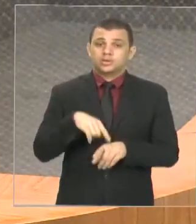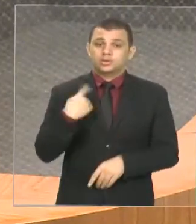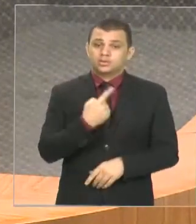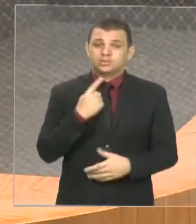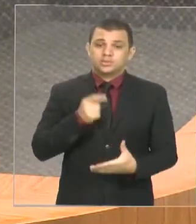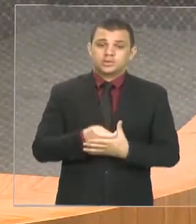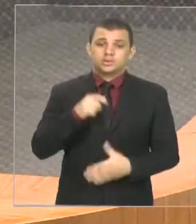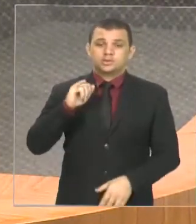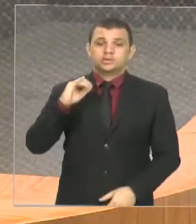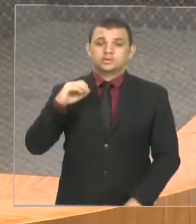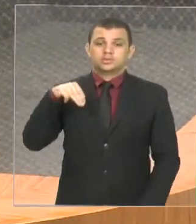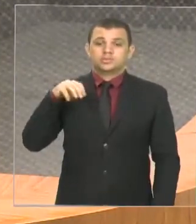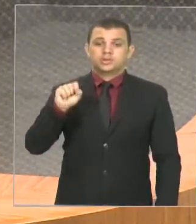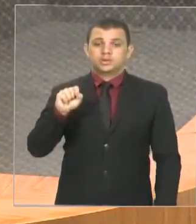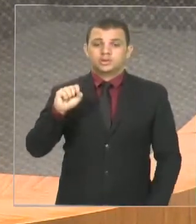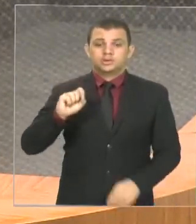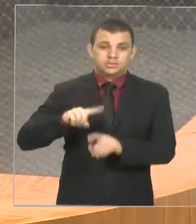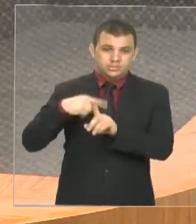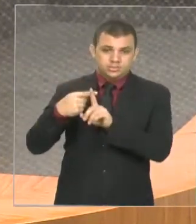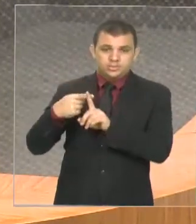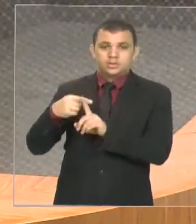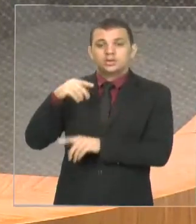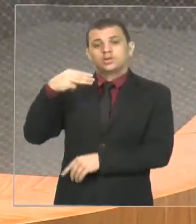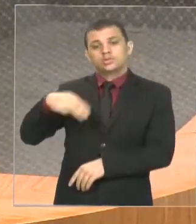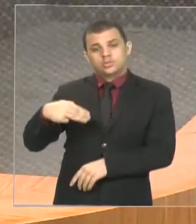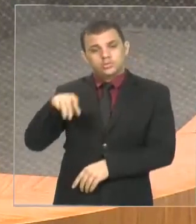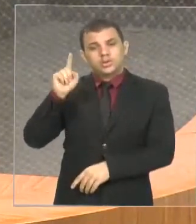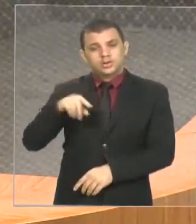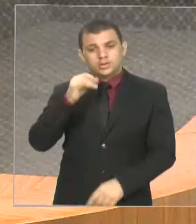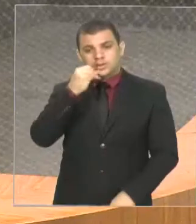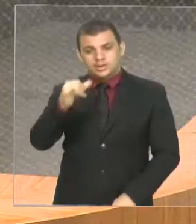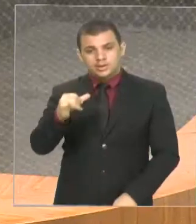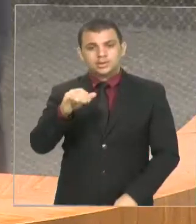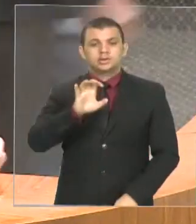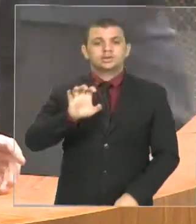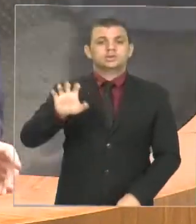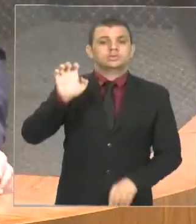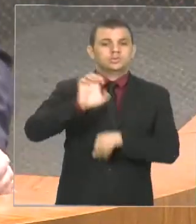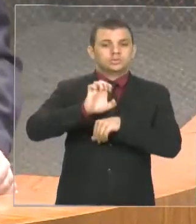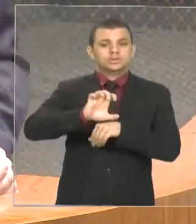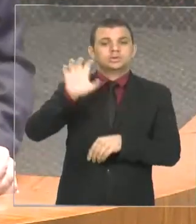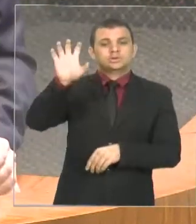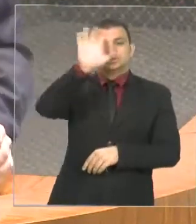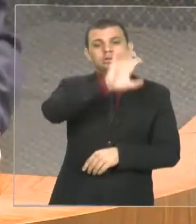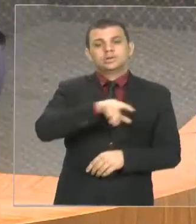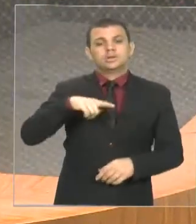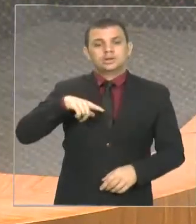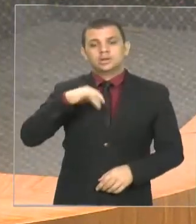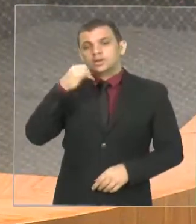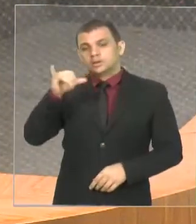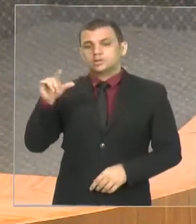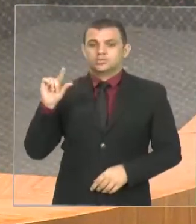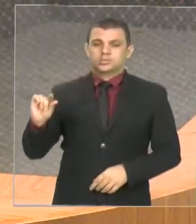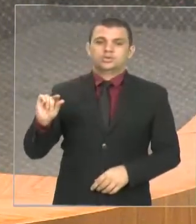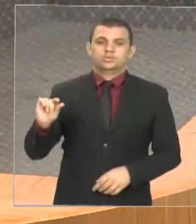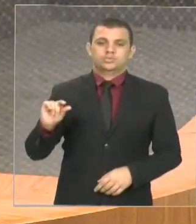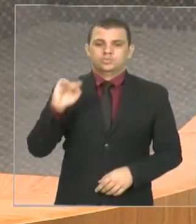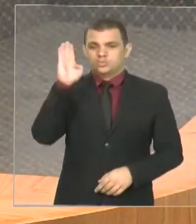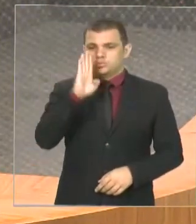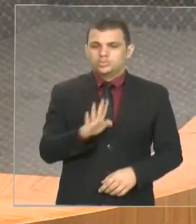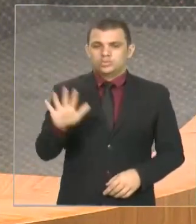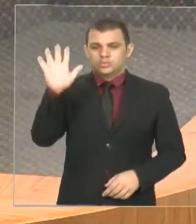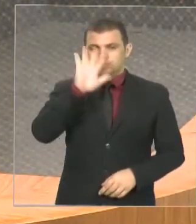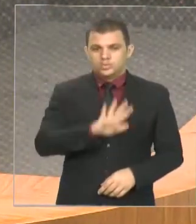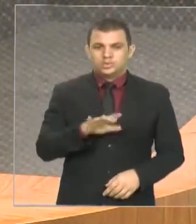Maranhão ainda é um dos Estados que tem a menor alíquota para a energia no Brasil. E assim eu queria confirmar o encaminhamento pela